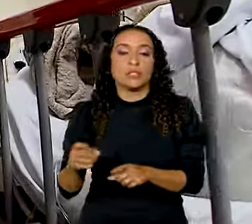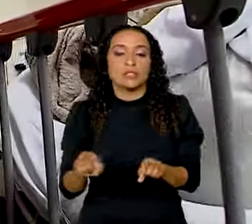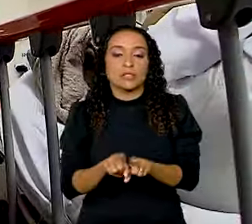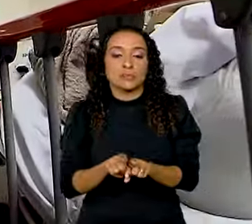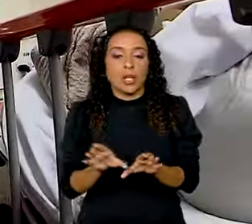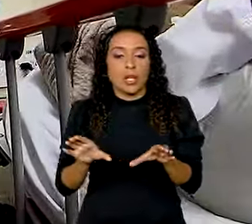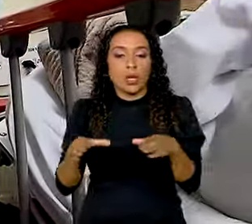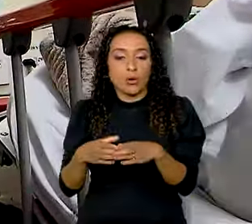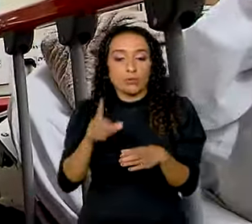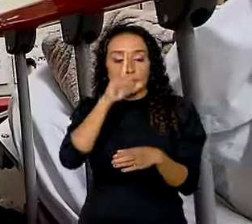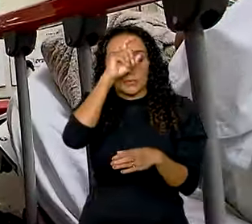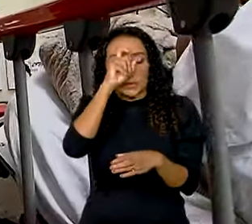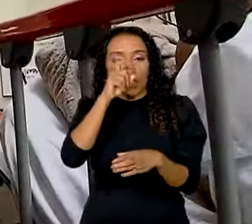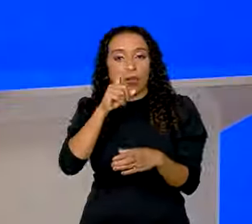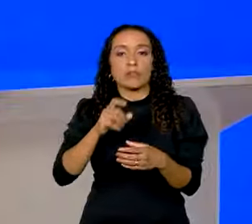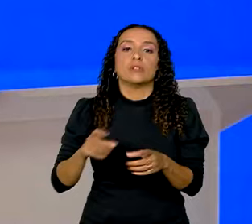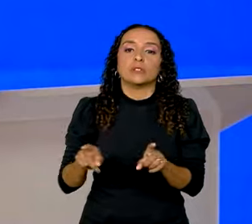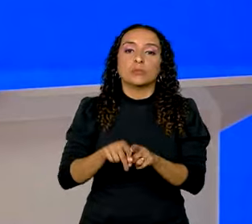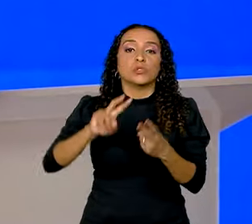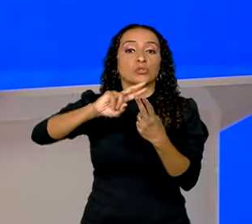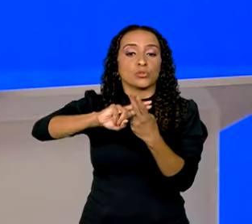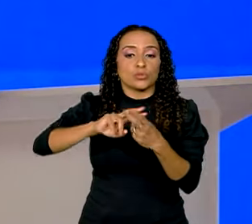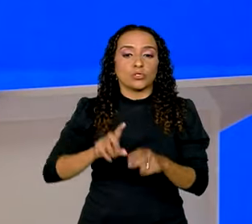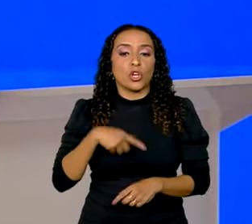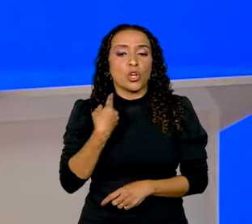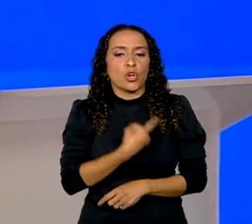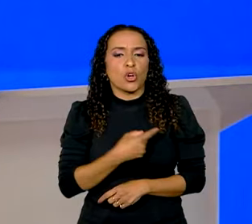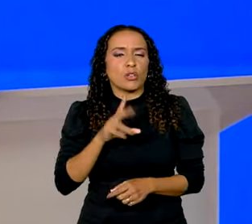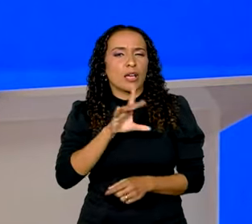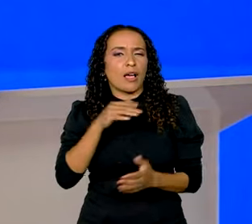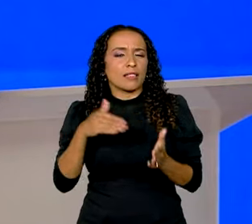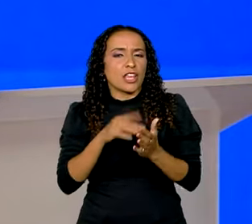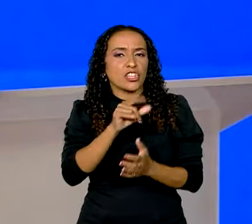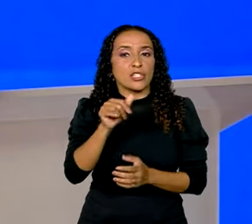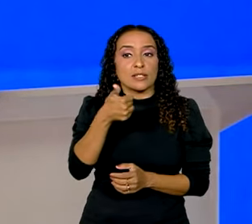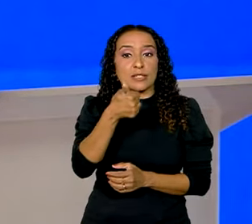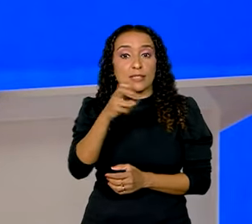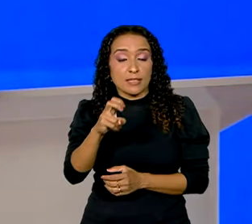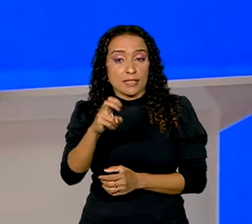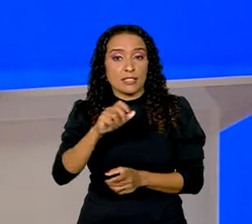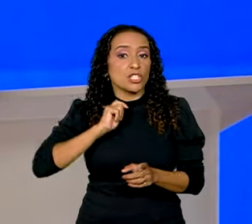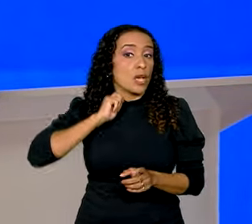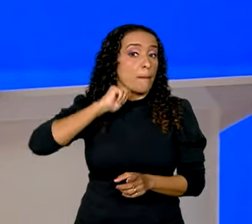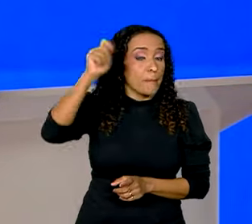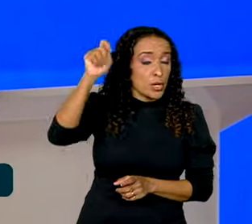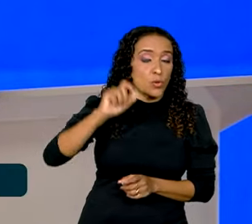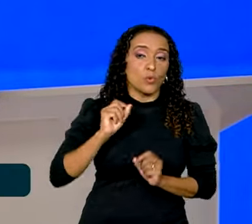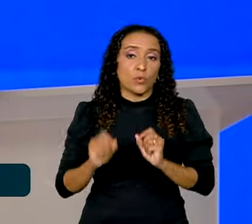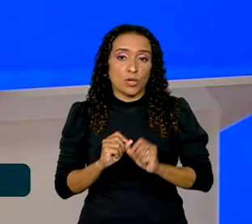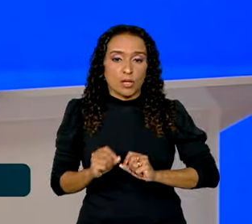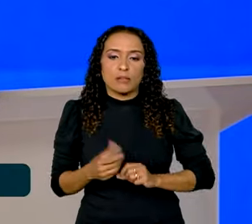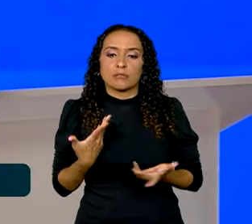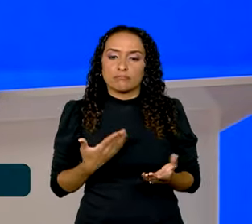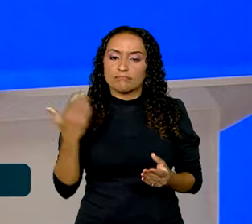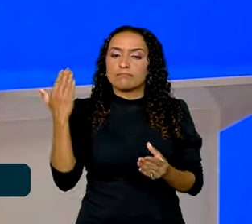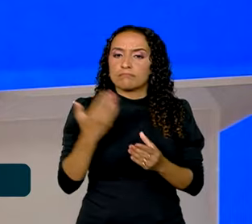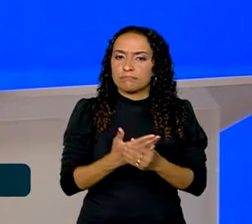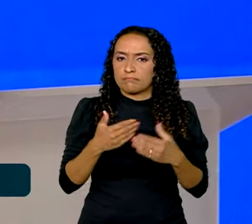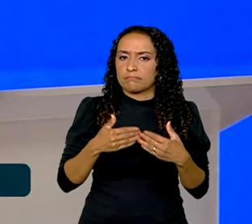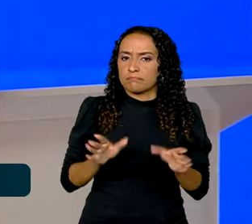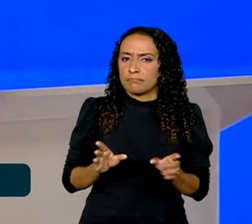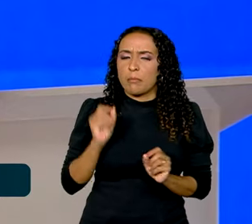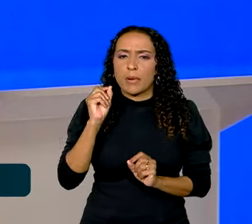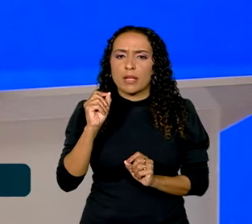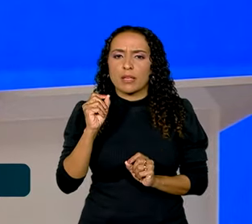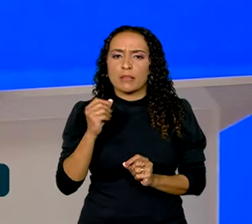Grupo Hospitalar Conceição do SUS. Nós estamos até o dia 15 de abril com o processo aberto para